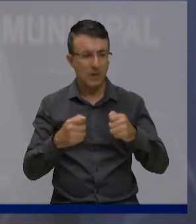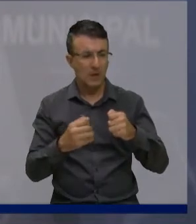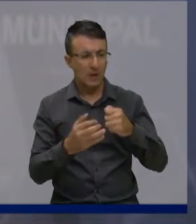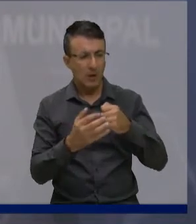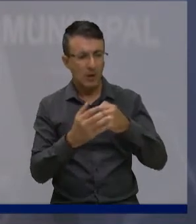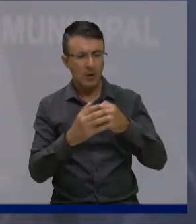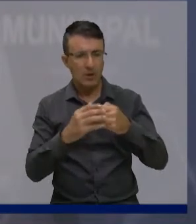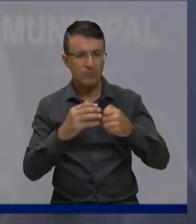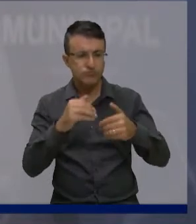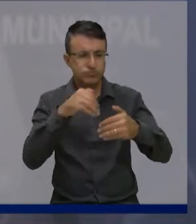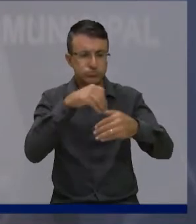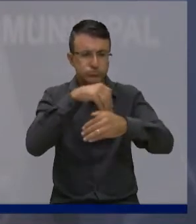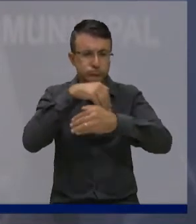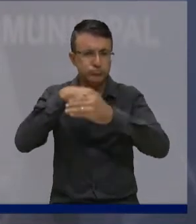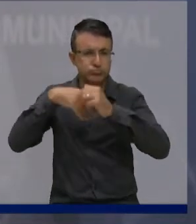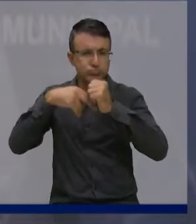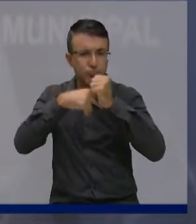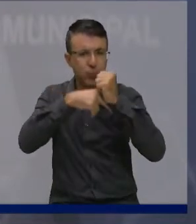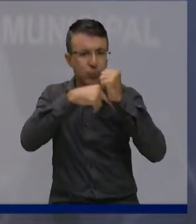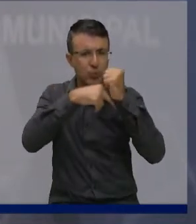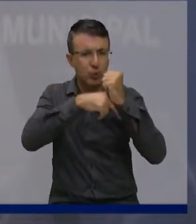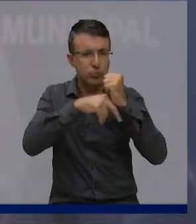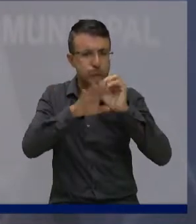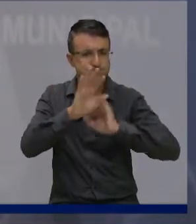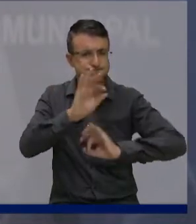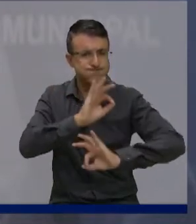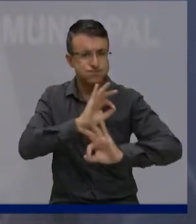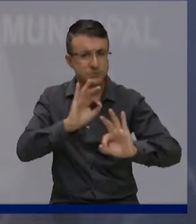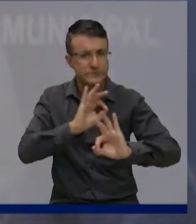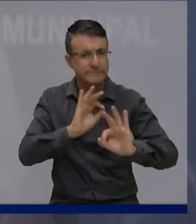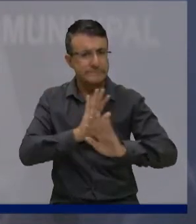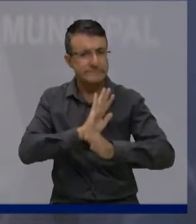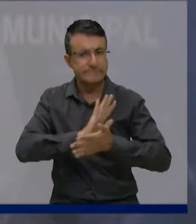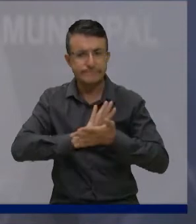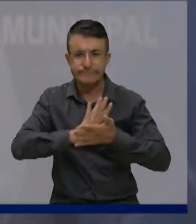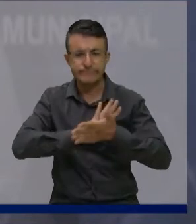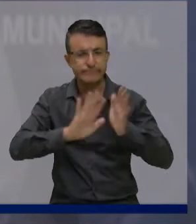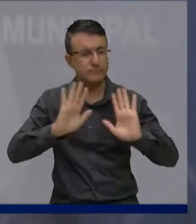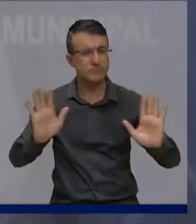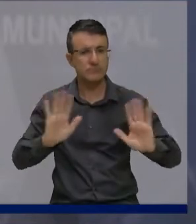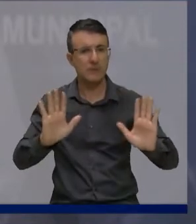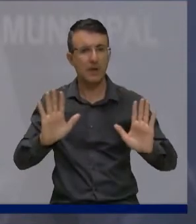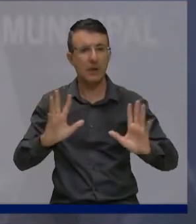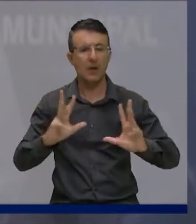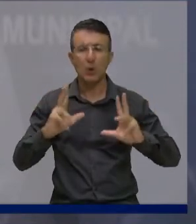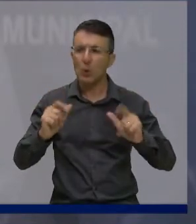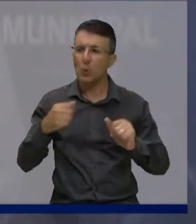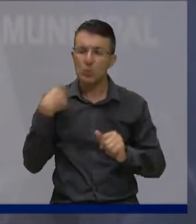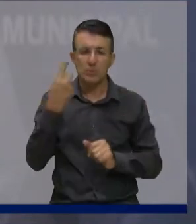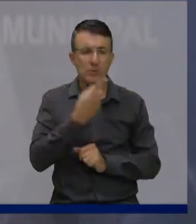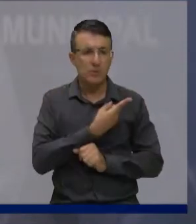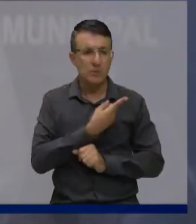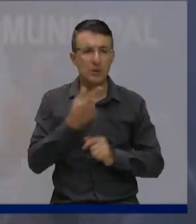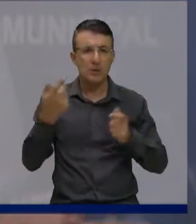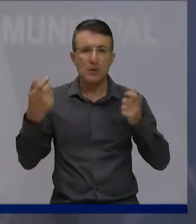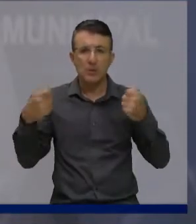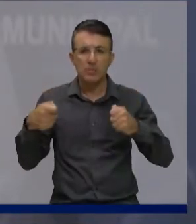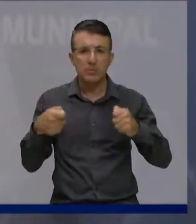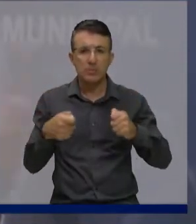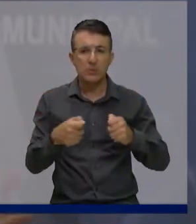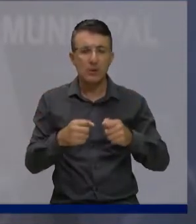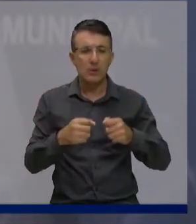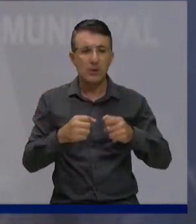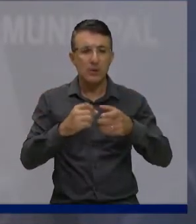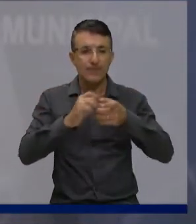minha opinião e acho que a gente tem esse merecimento por parte de todos nós, de a gente não trazer para essa casa algo que